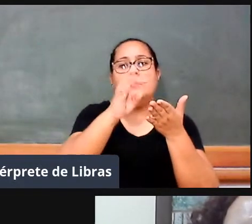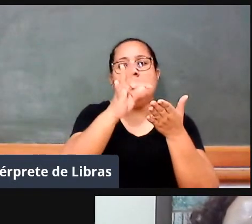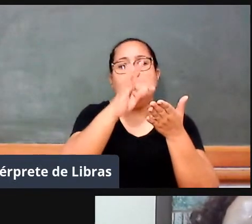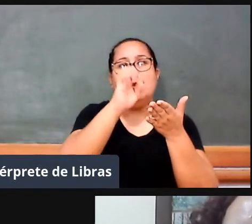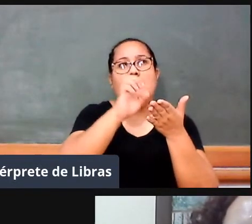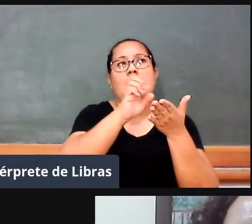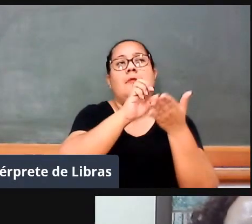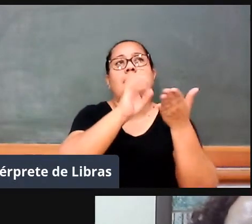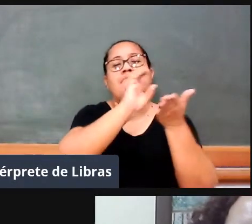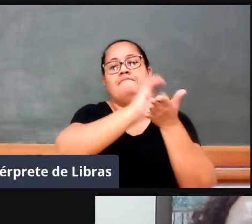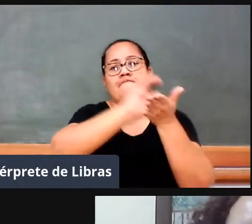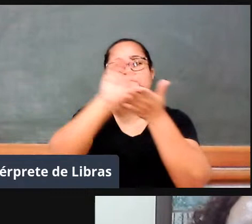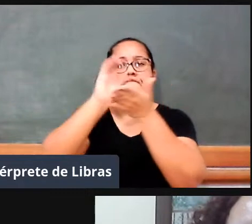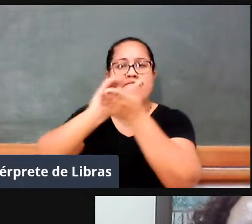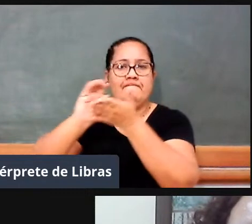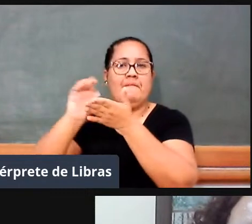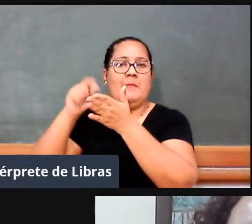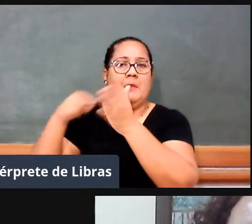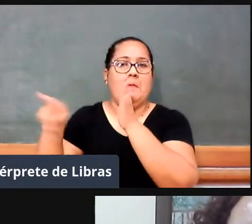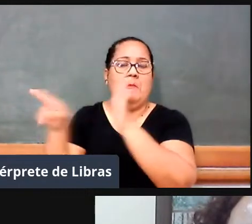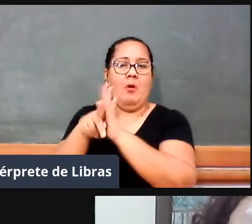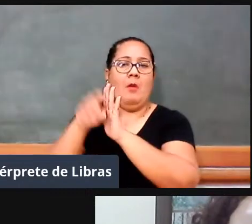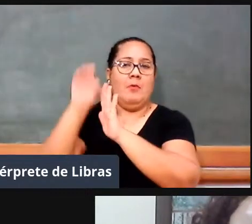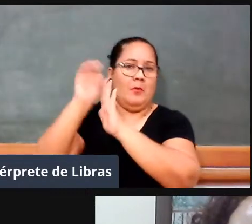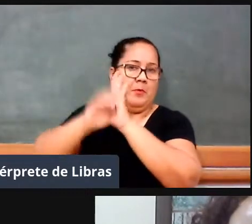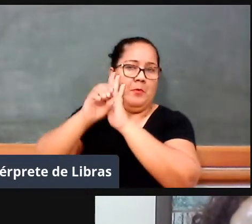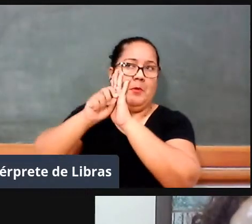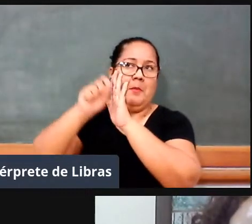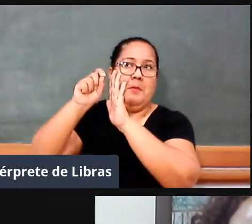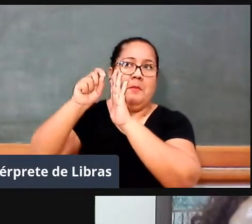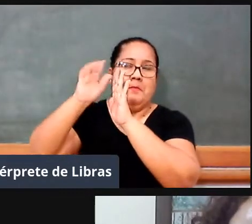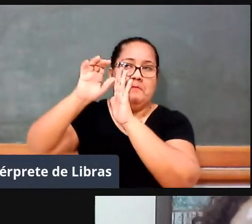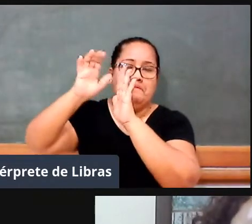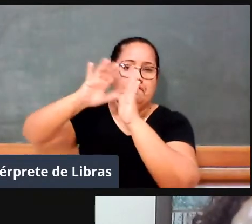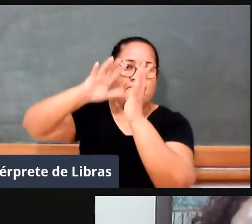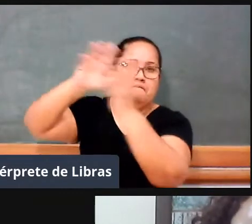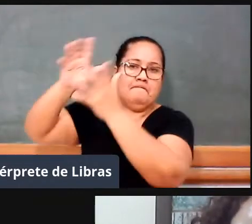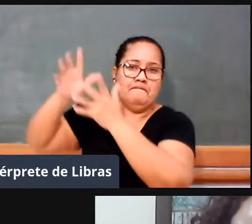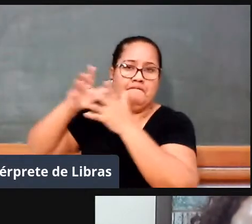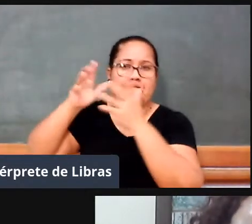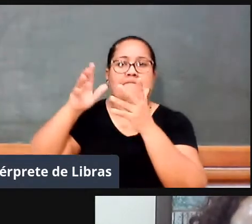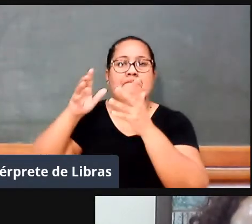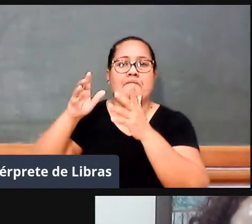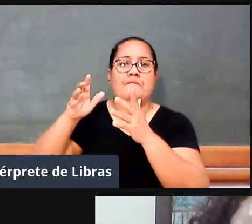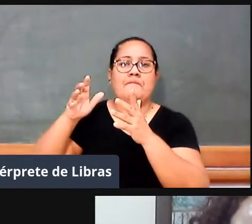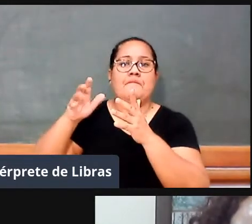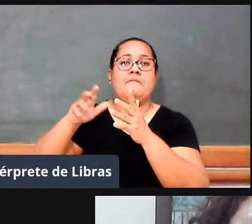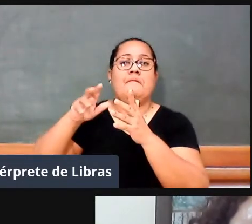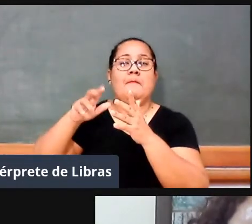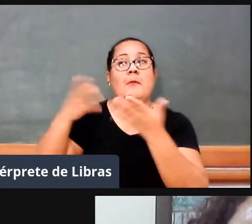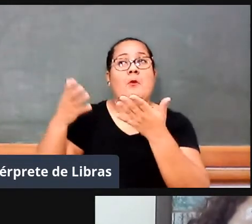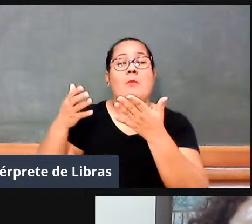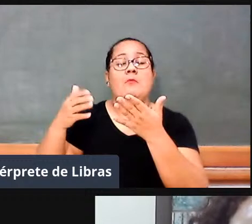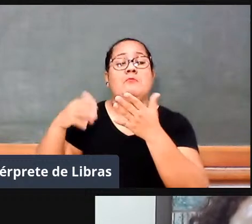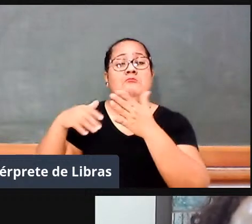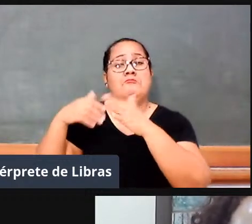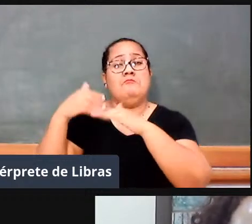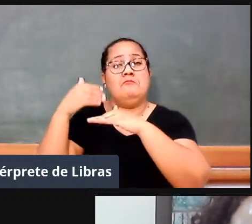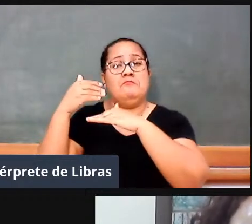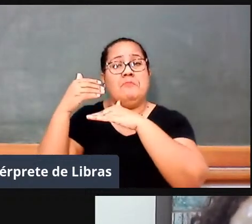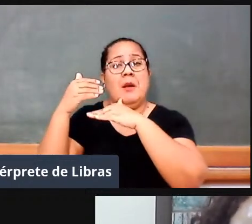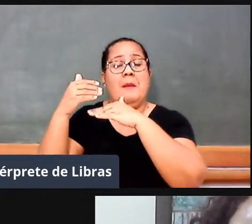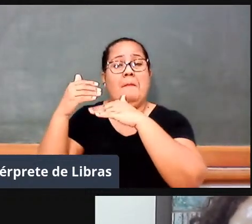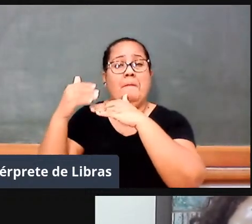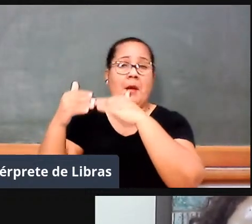o processo de internacionalização curricular, ele caminha aí nessa vaga da globalização,